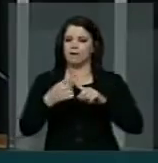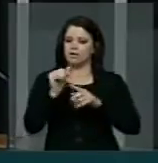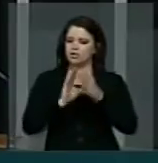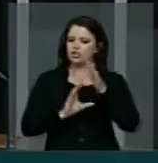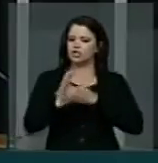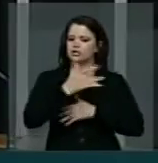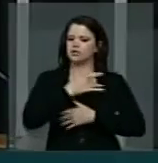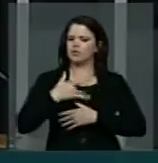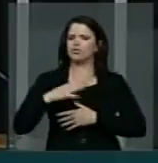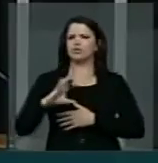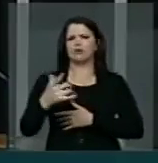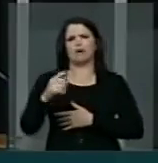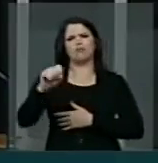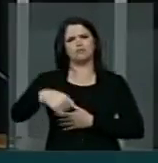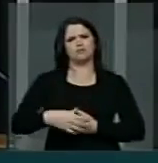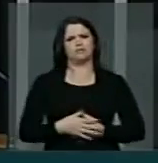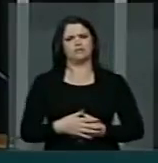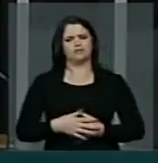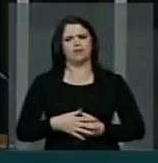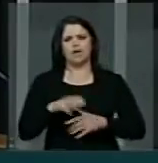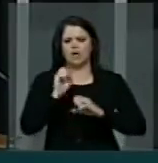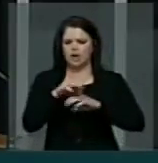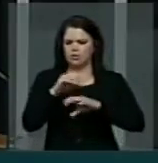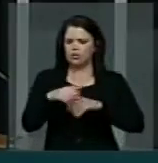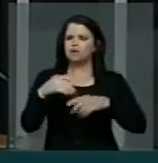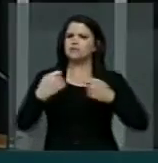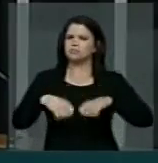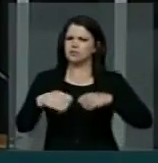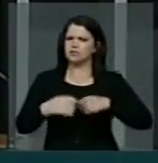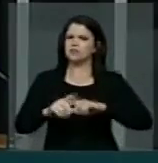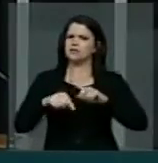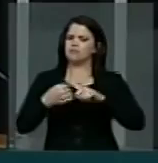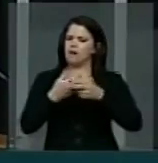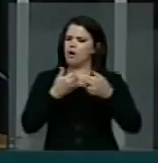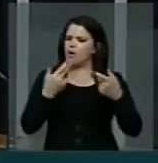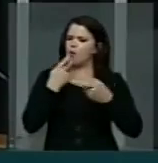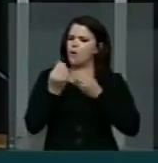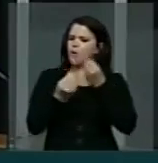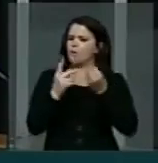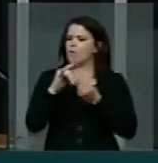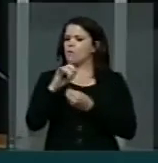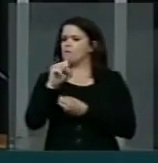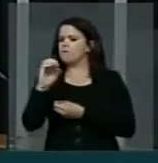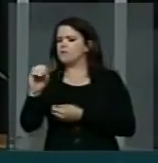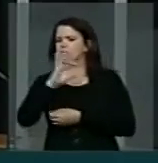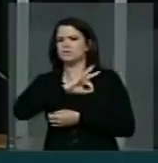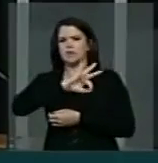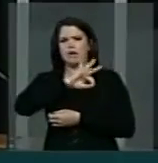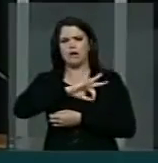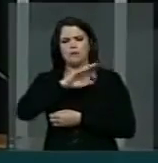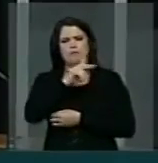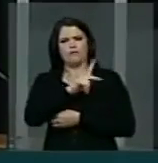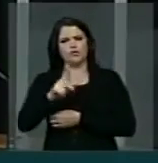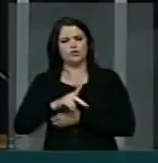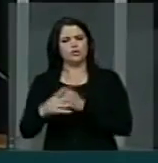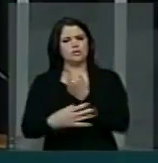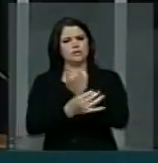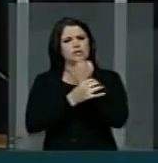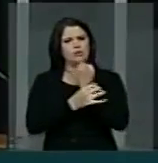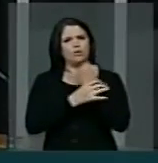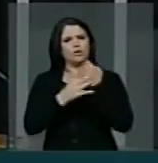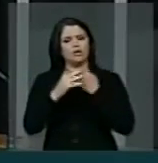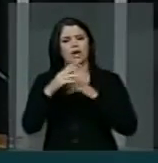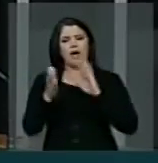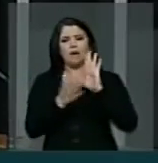na saúde, obviamente que sim, na educação precisamos ver o piso dos professores, na segurança pública, essa